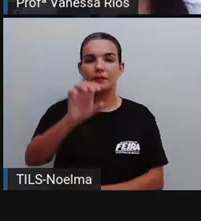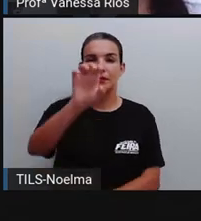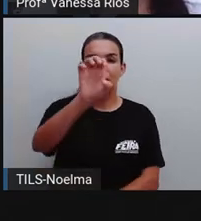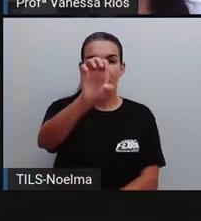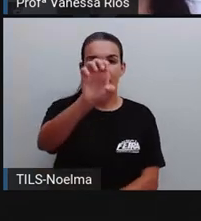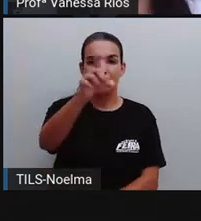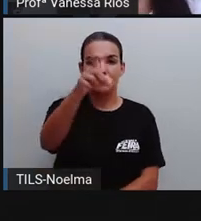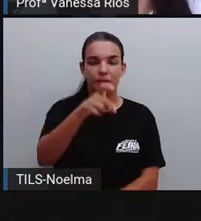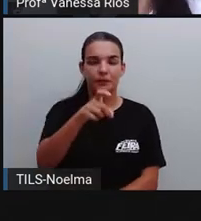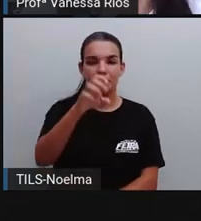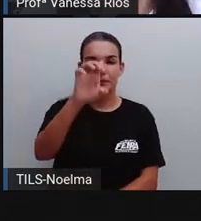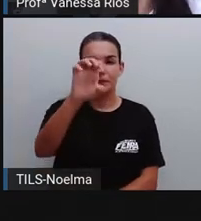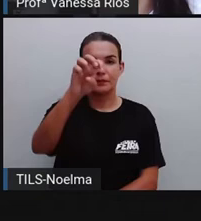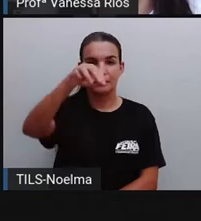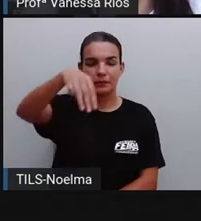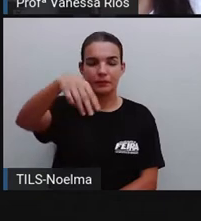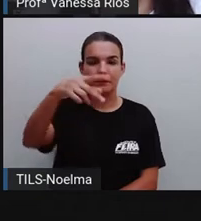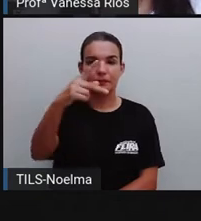Exemplificar.